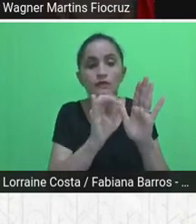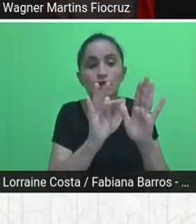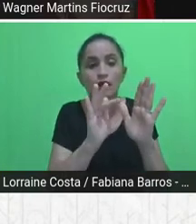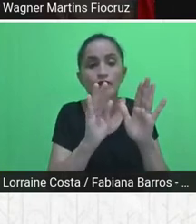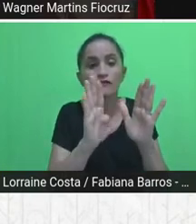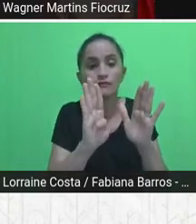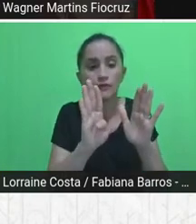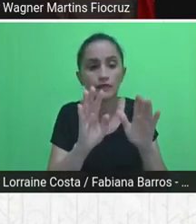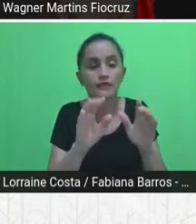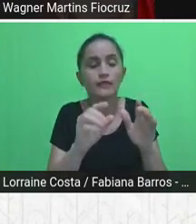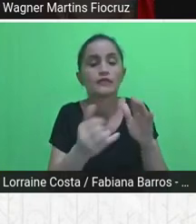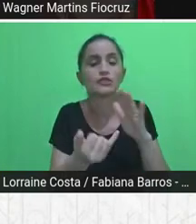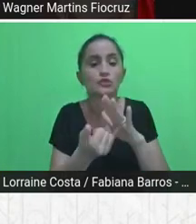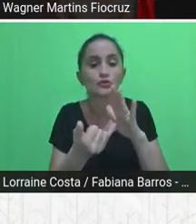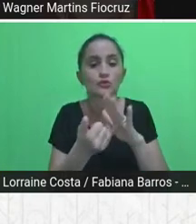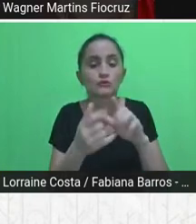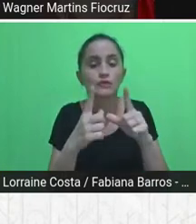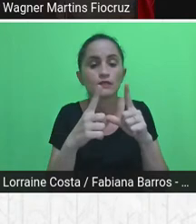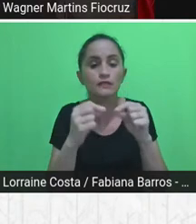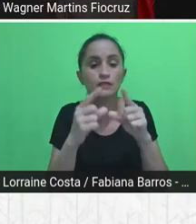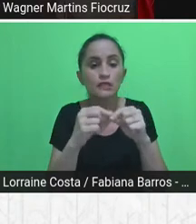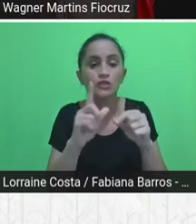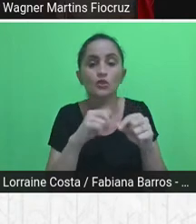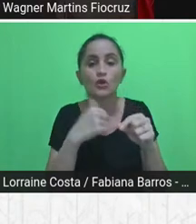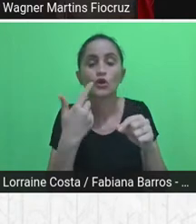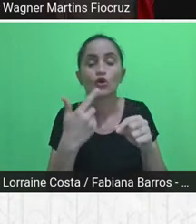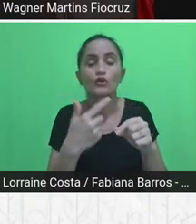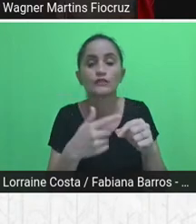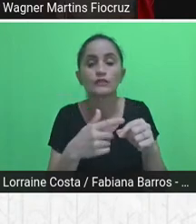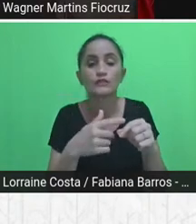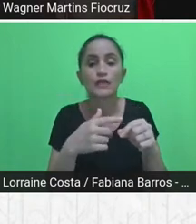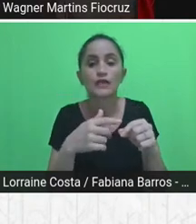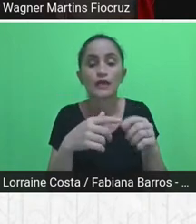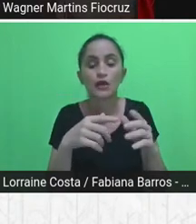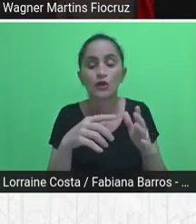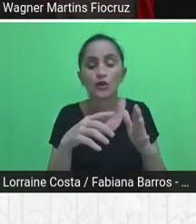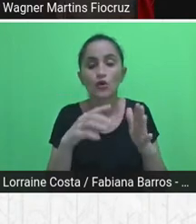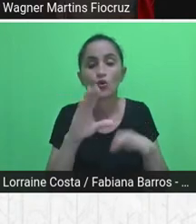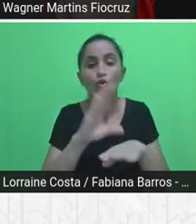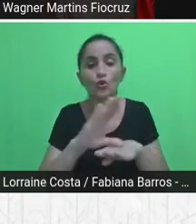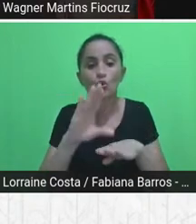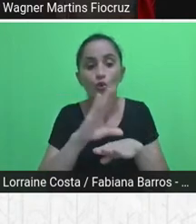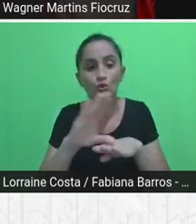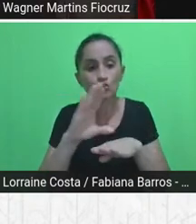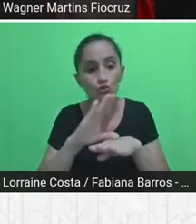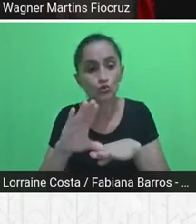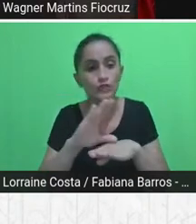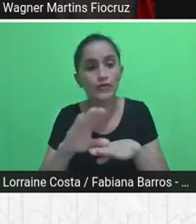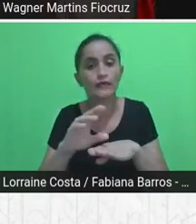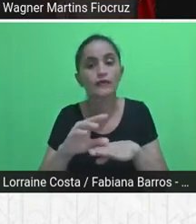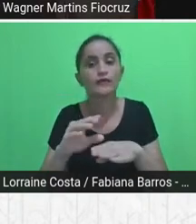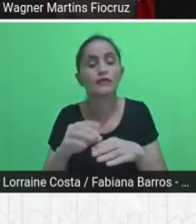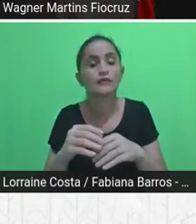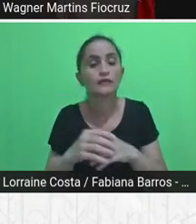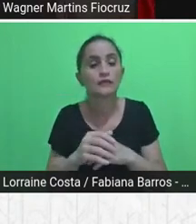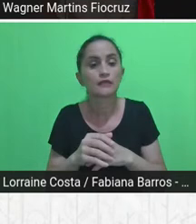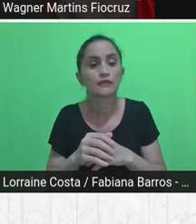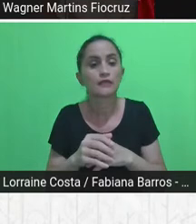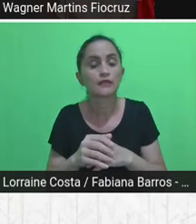replicar esse curso de uma forma intercântica. A